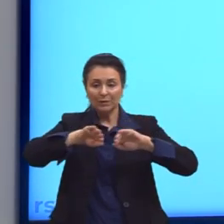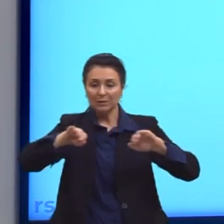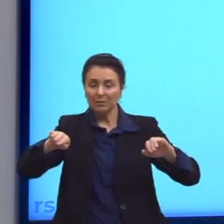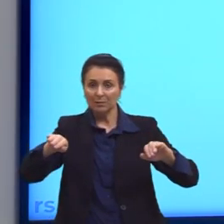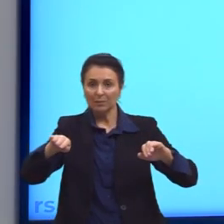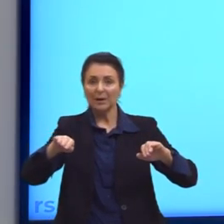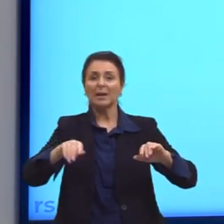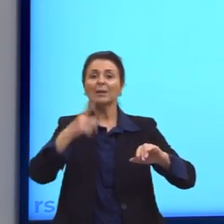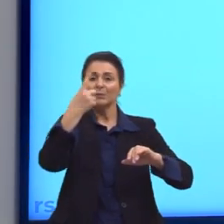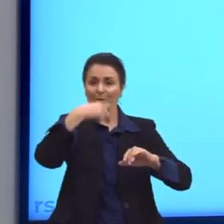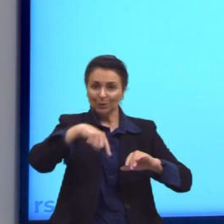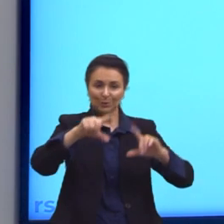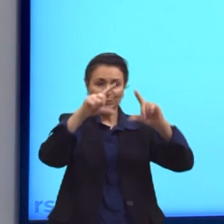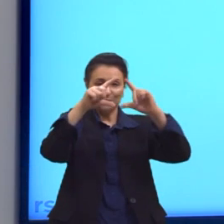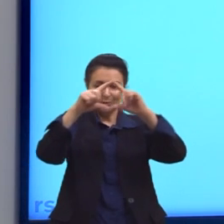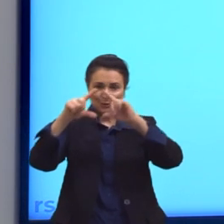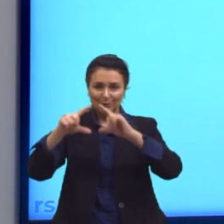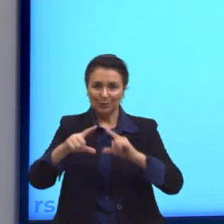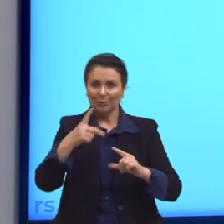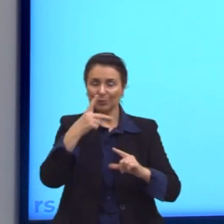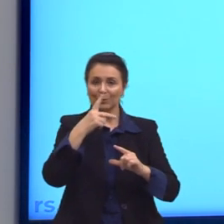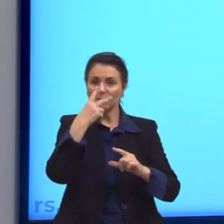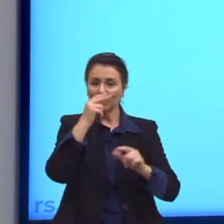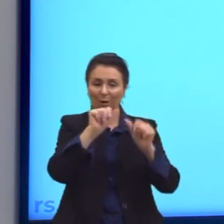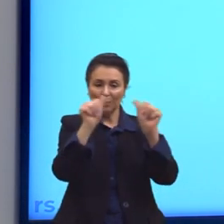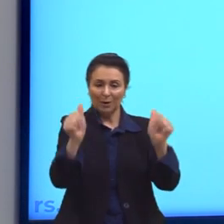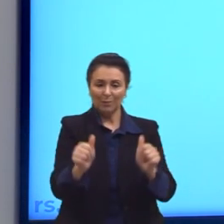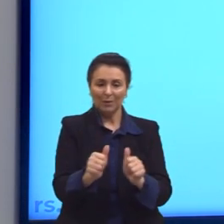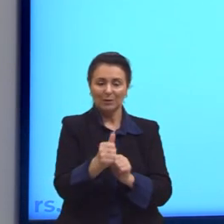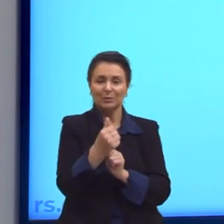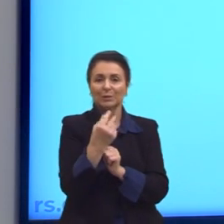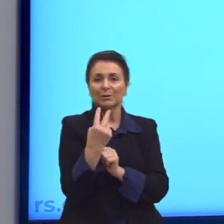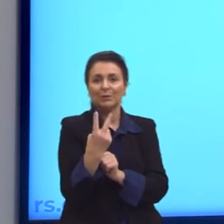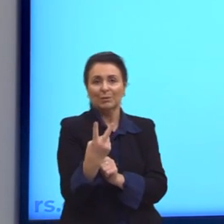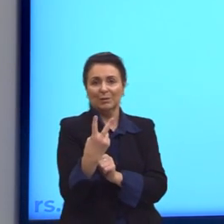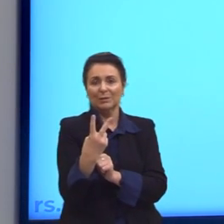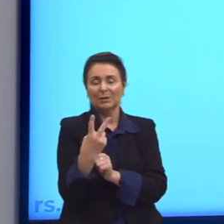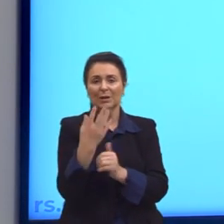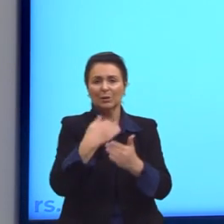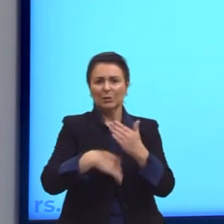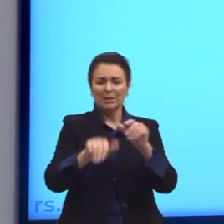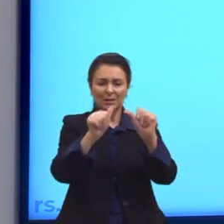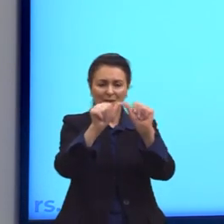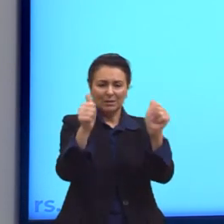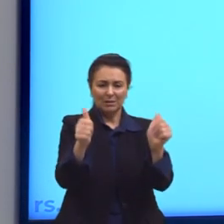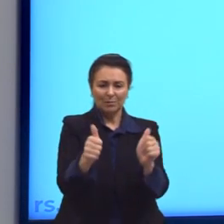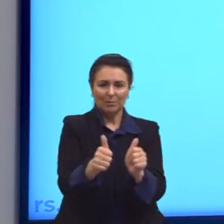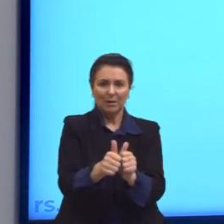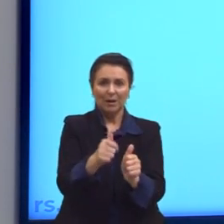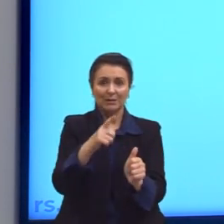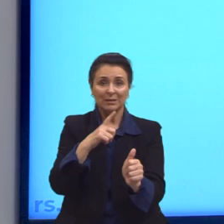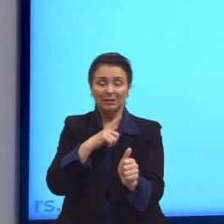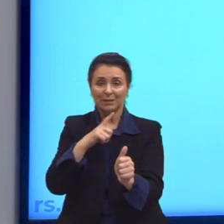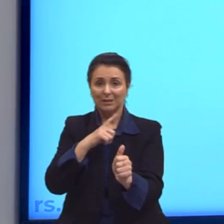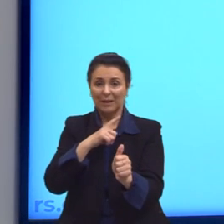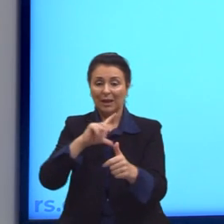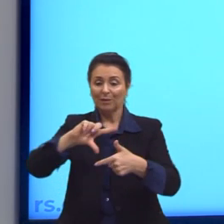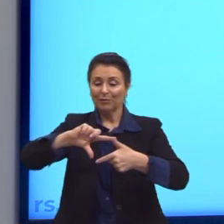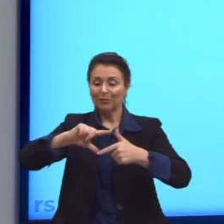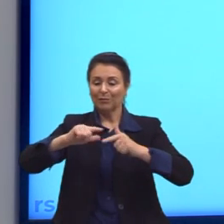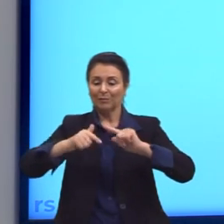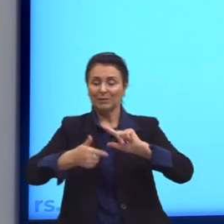conjunto, como na figura 2, tá? Então, essas figuras todas, elas possuem a formação ali